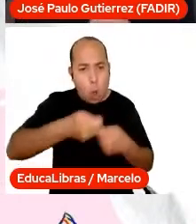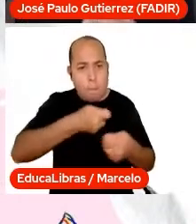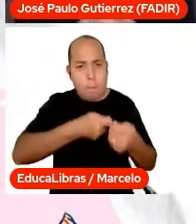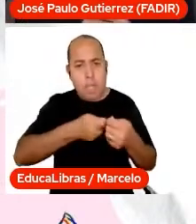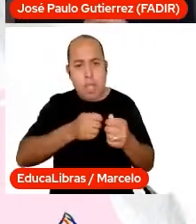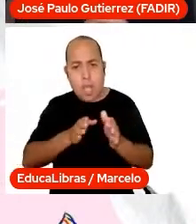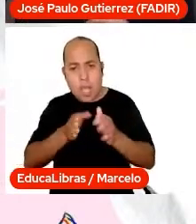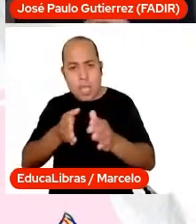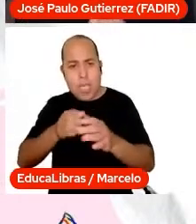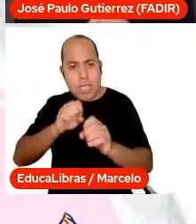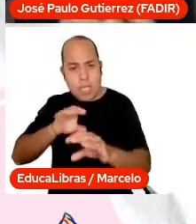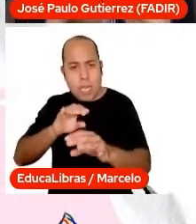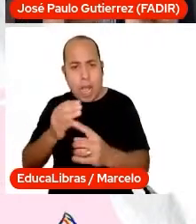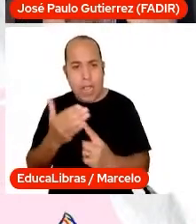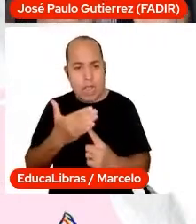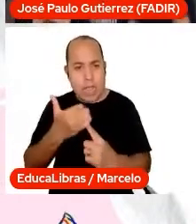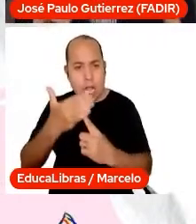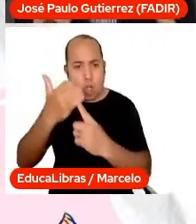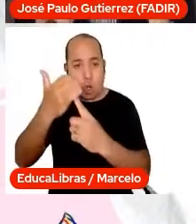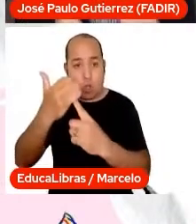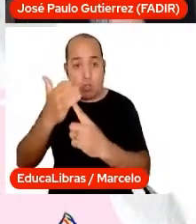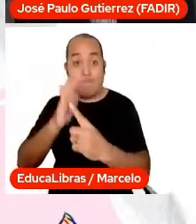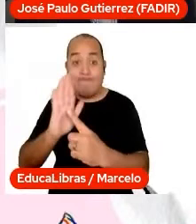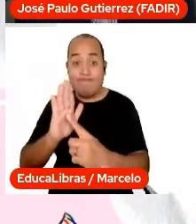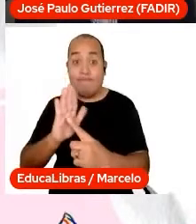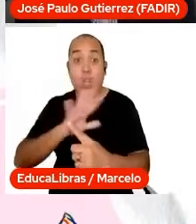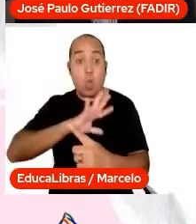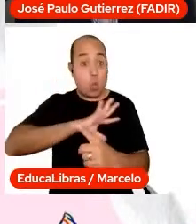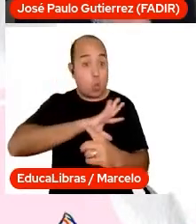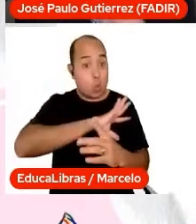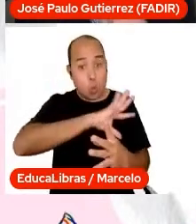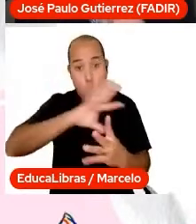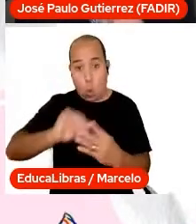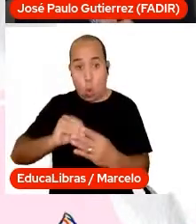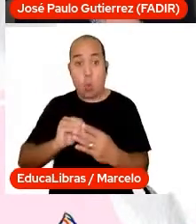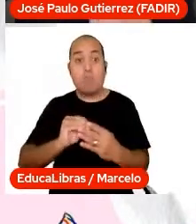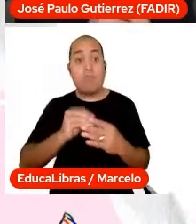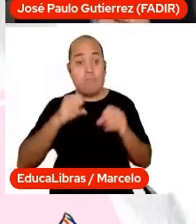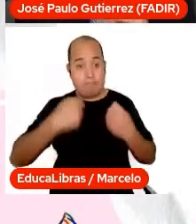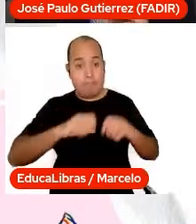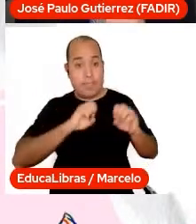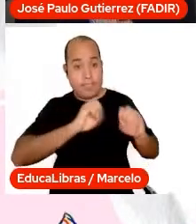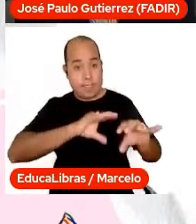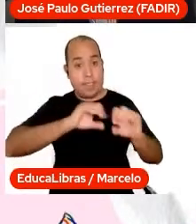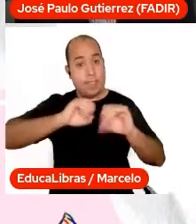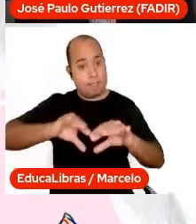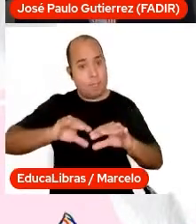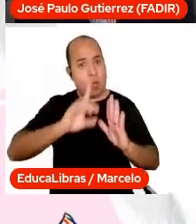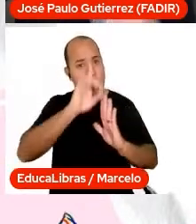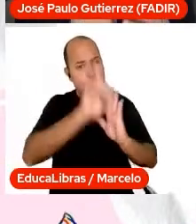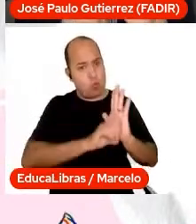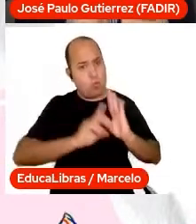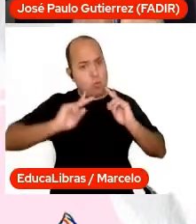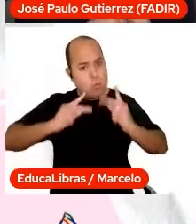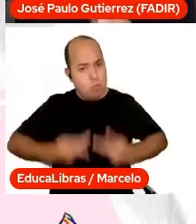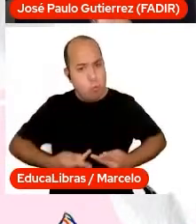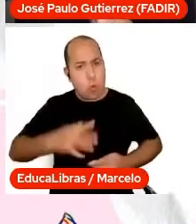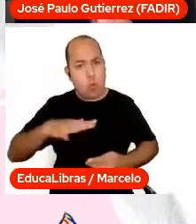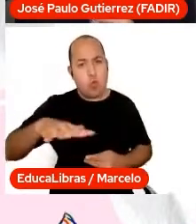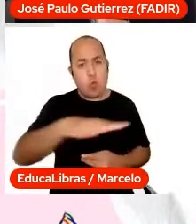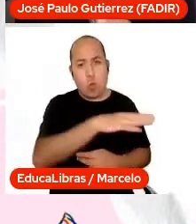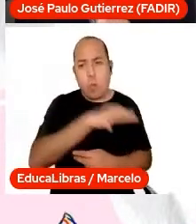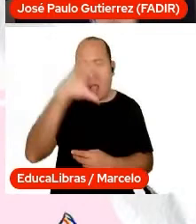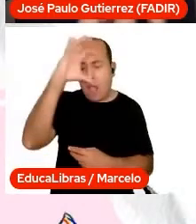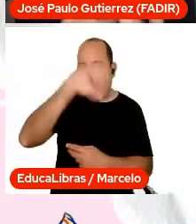na escola para quê? Para que os estudantes, para que os professores entendam que devemos praticar o respeito à